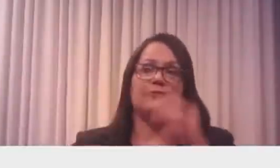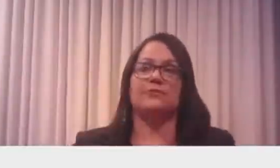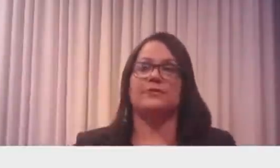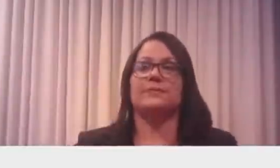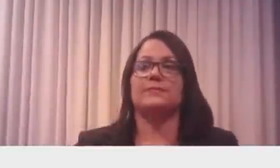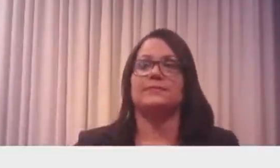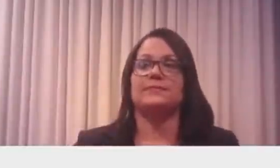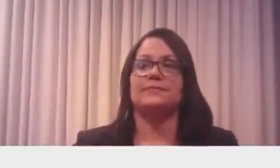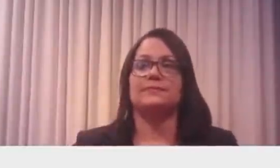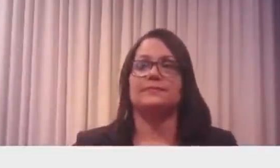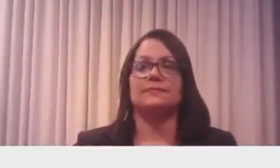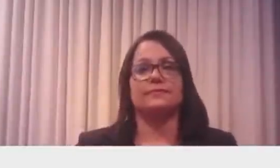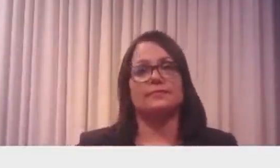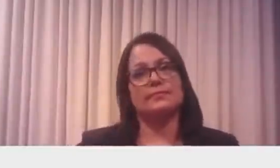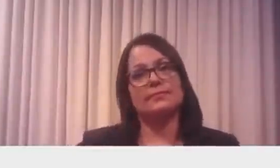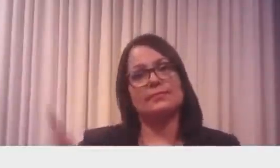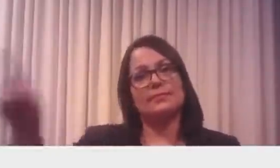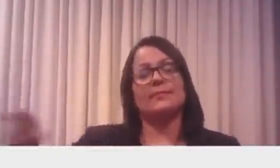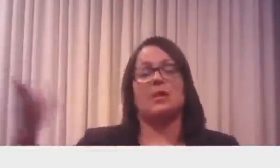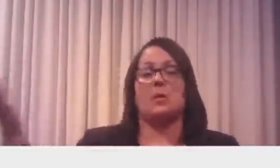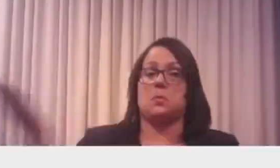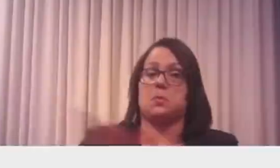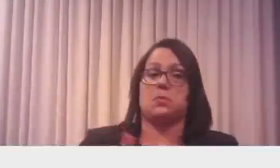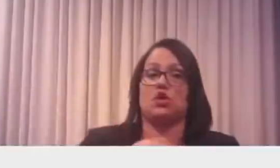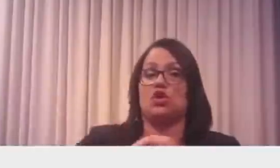E daí é a judicialização